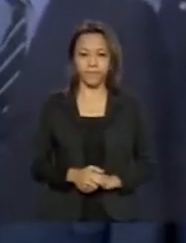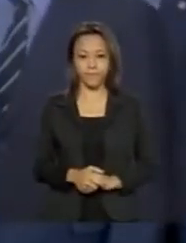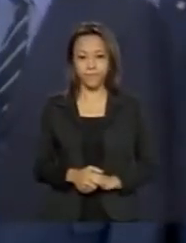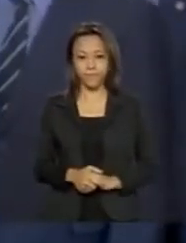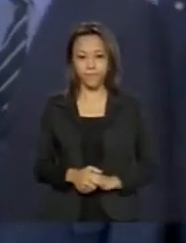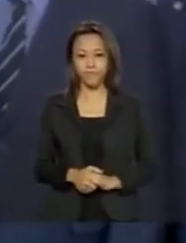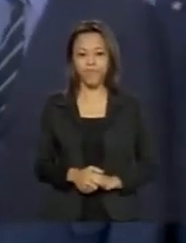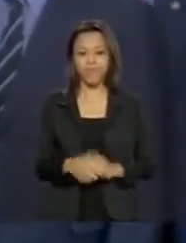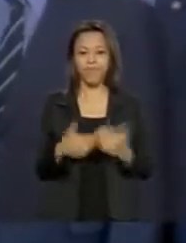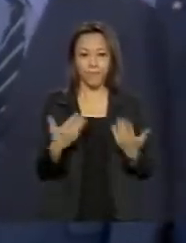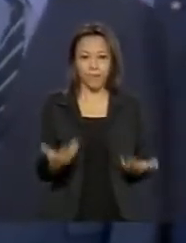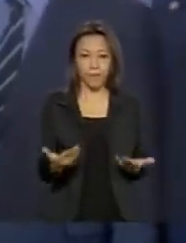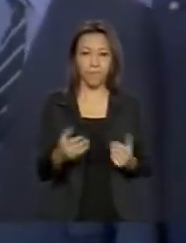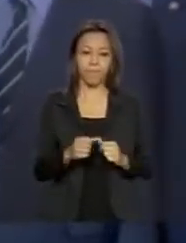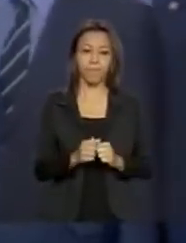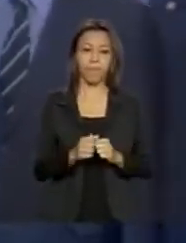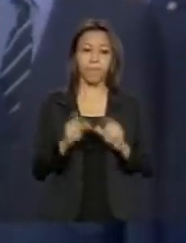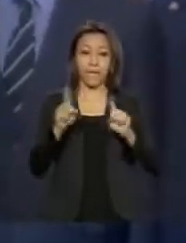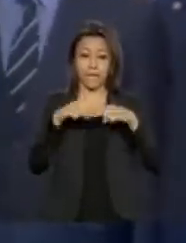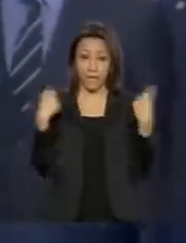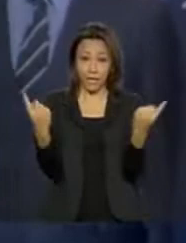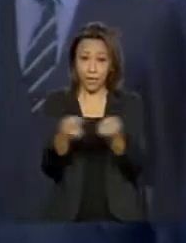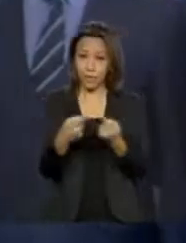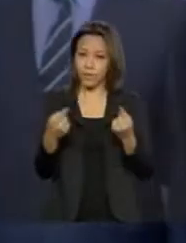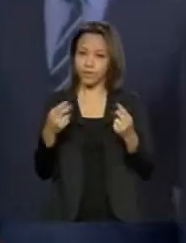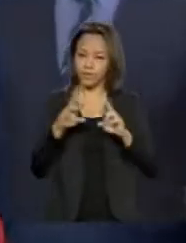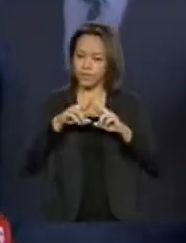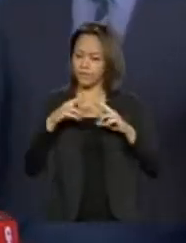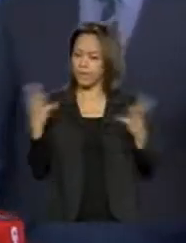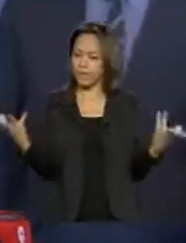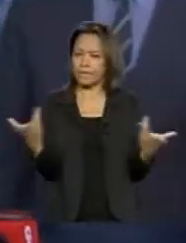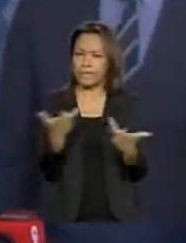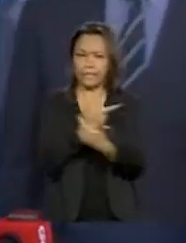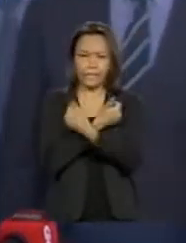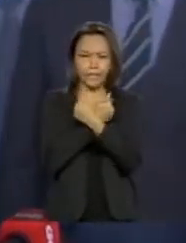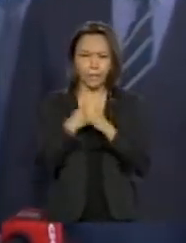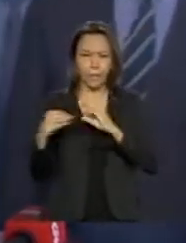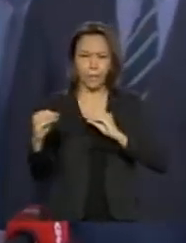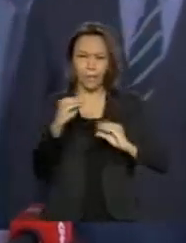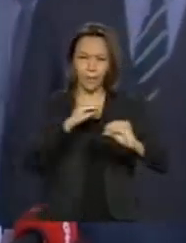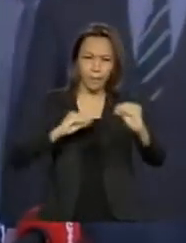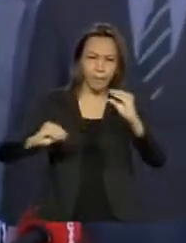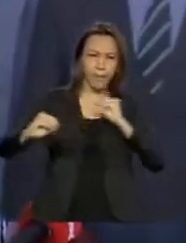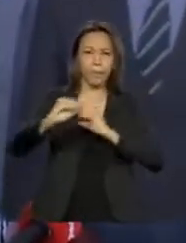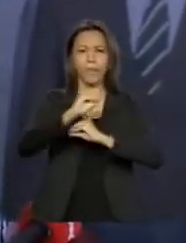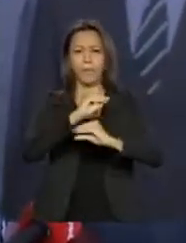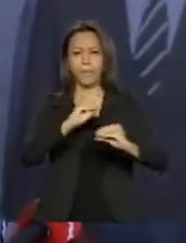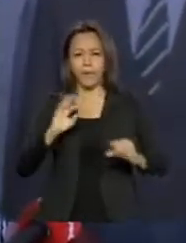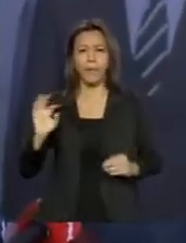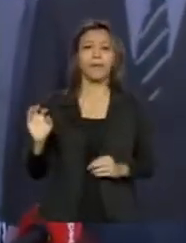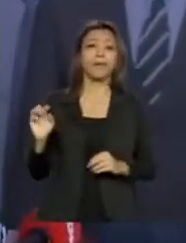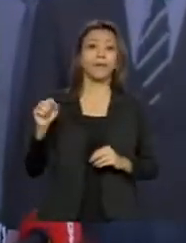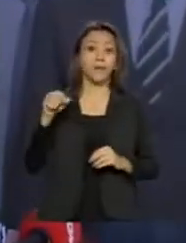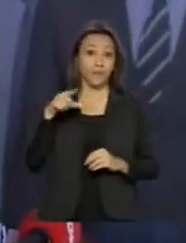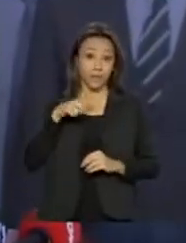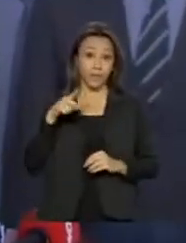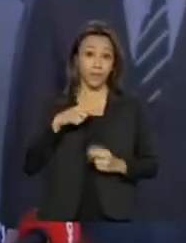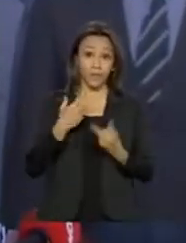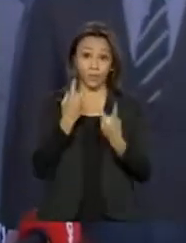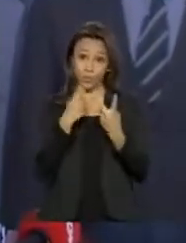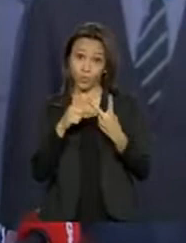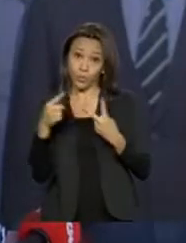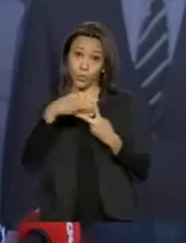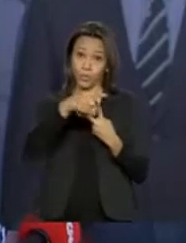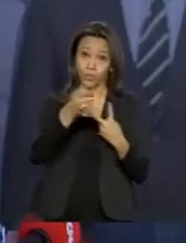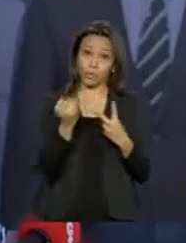Não, foi uma reunião excelente, a base do governo e o presidente chegando a duas decisões importantes. Uma,